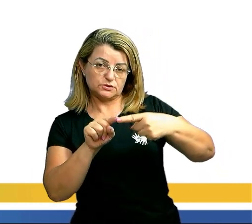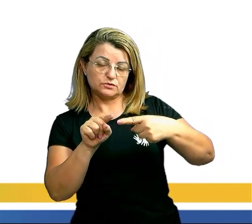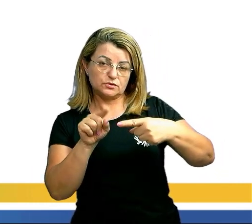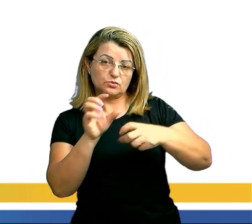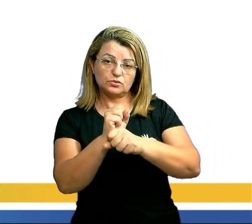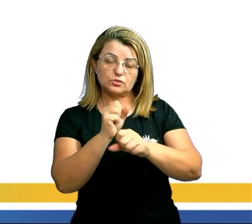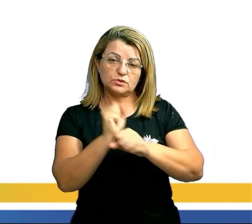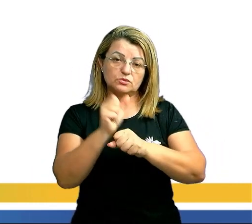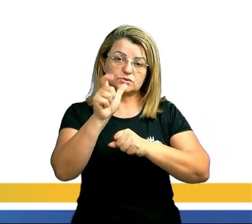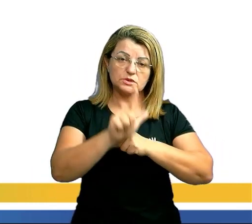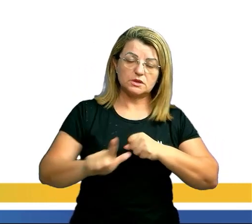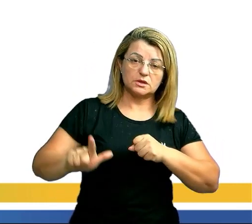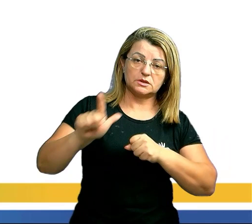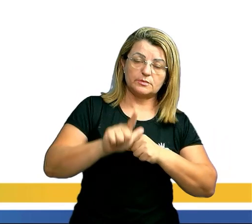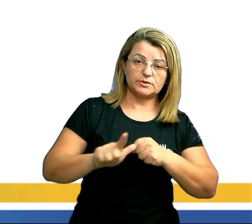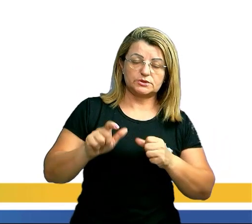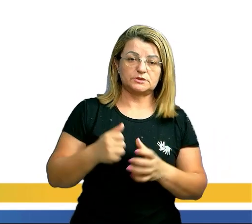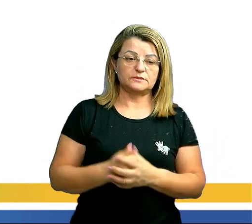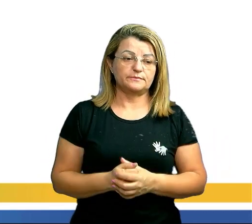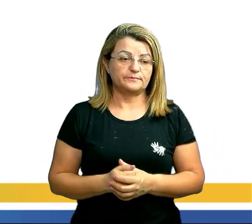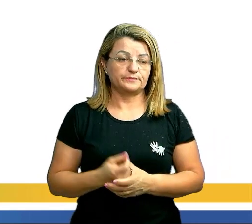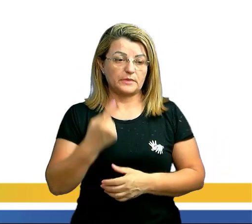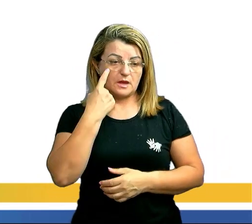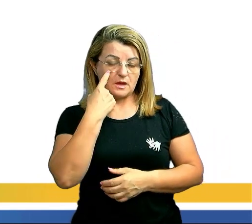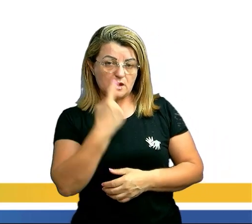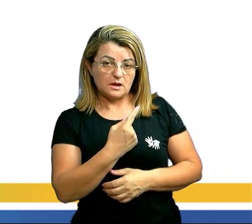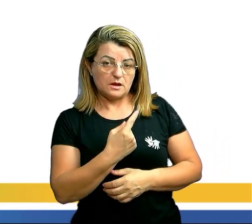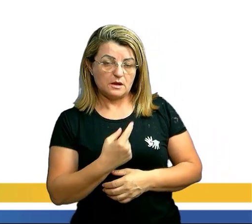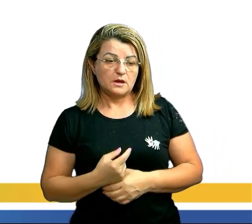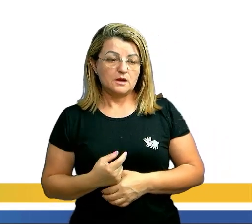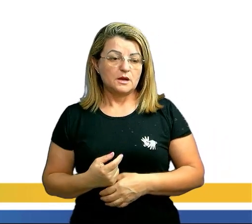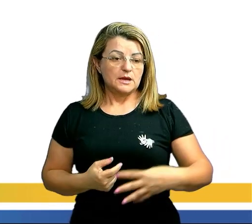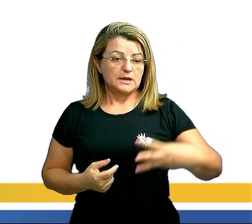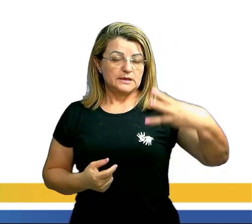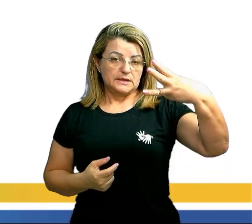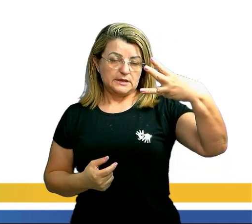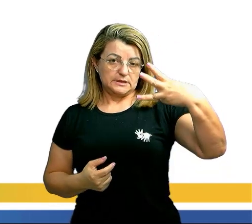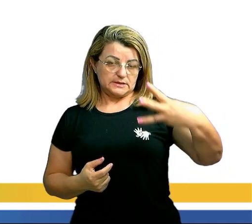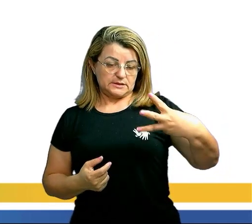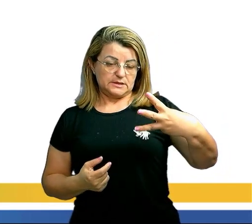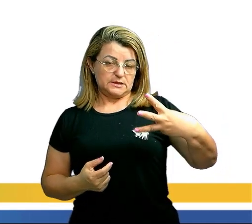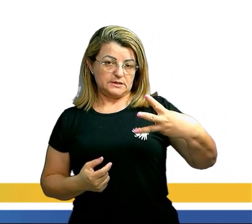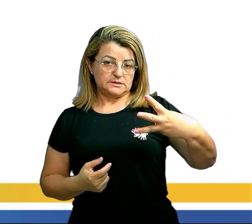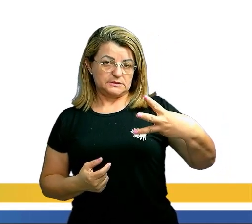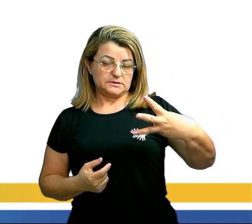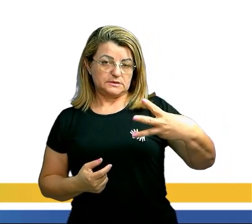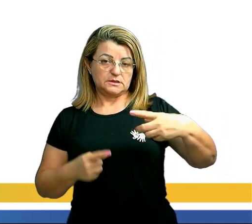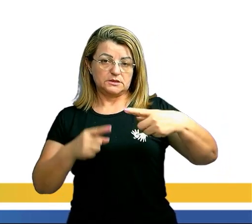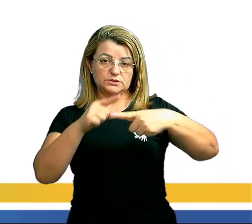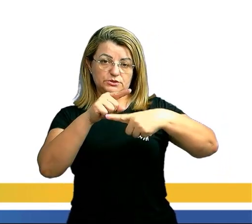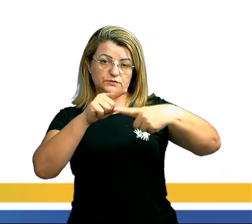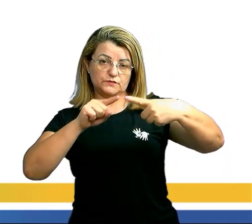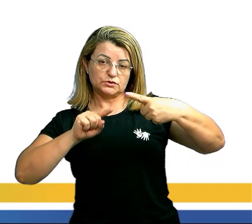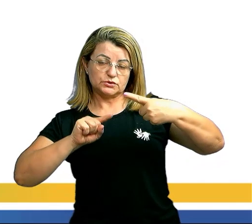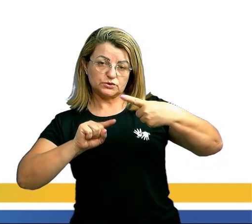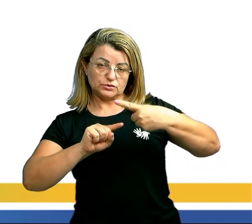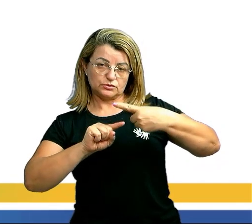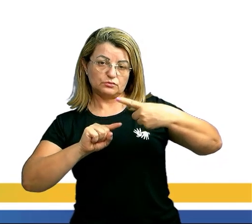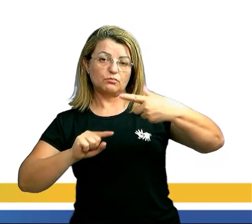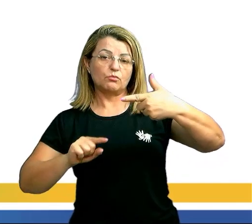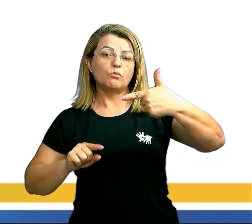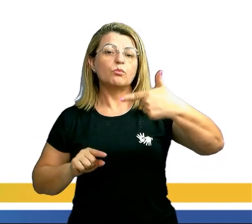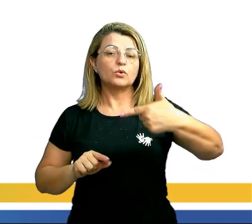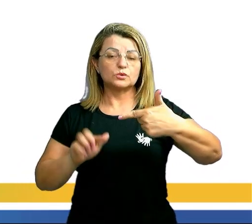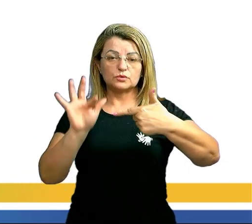de letras repetidas. Vê se ficou claro. Três fatorial é o total de letras da palavra O. E eu vou dividir por